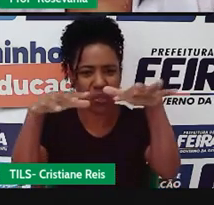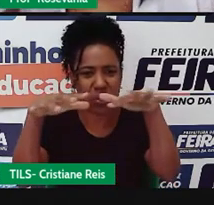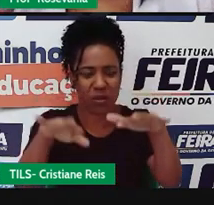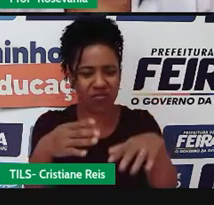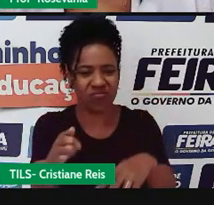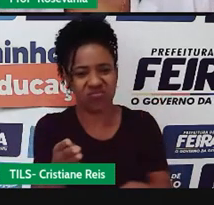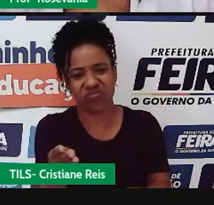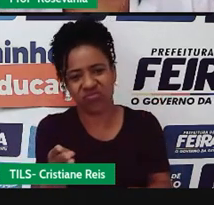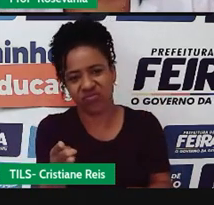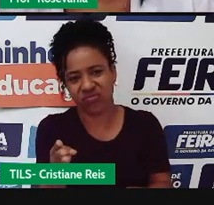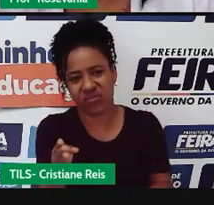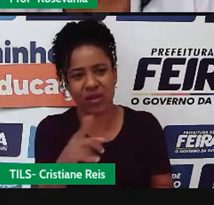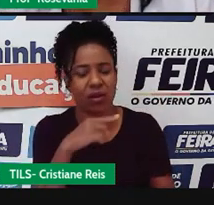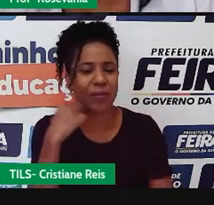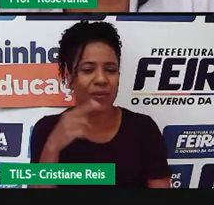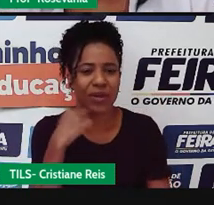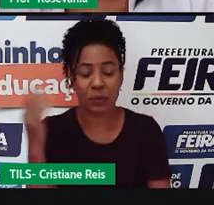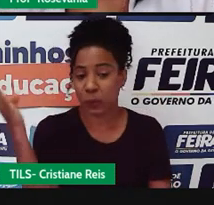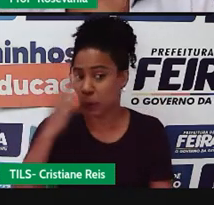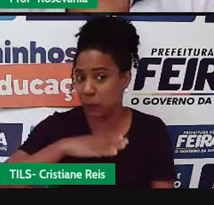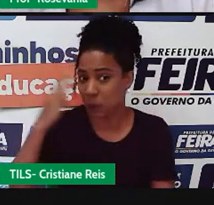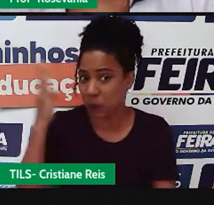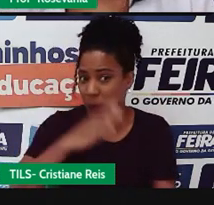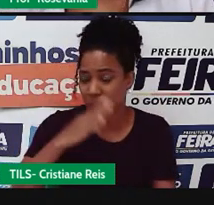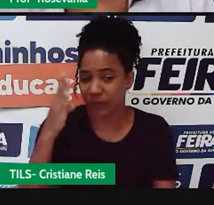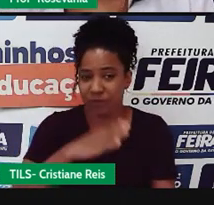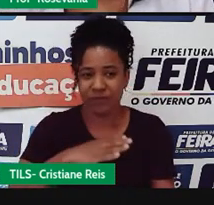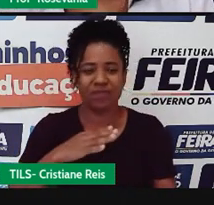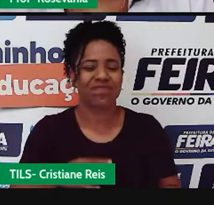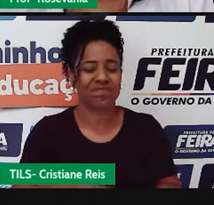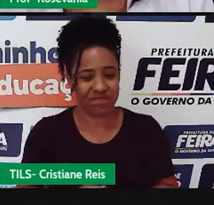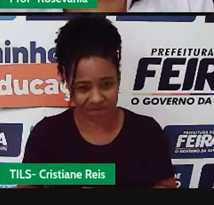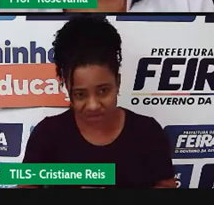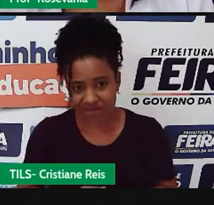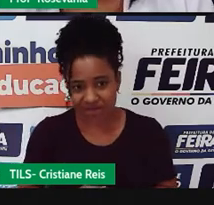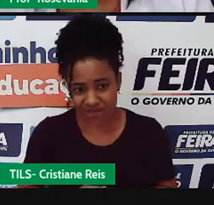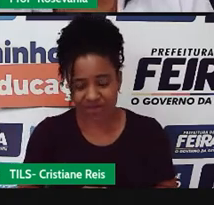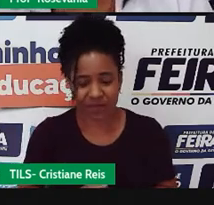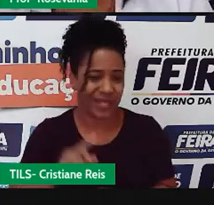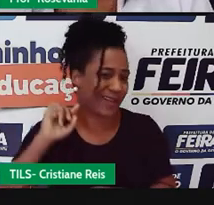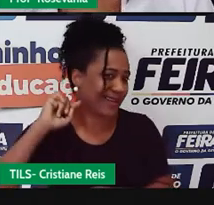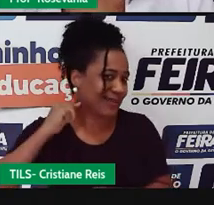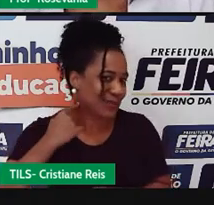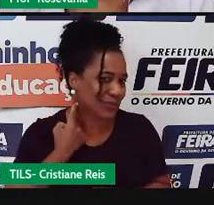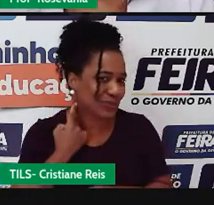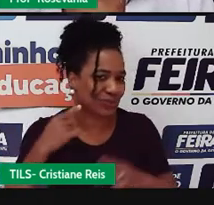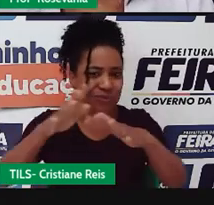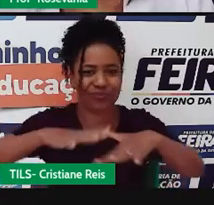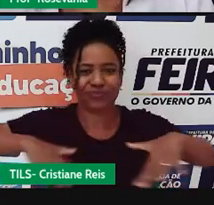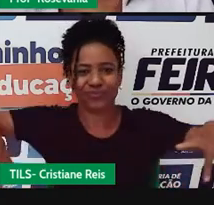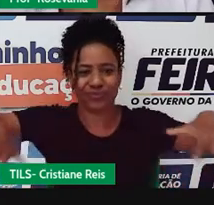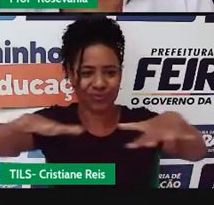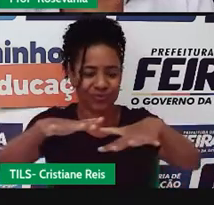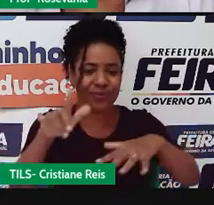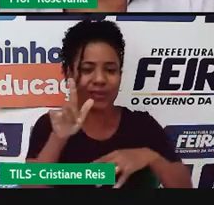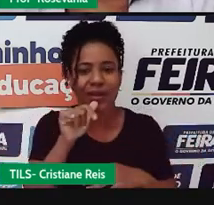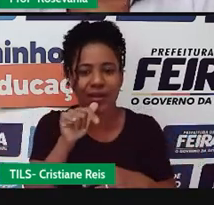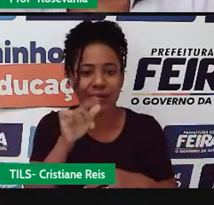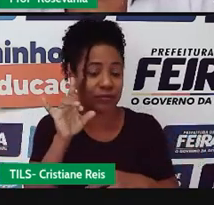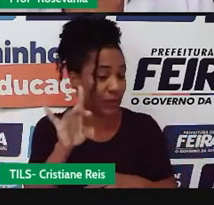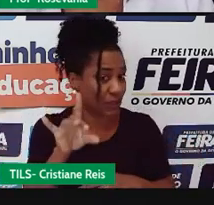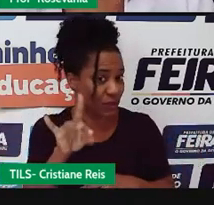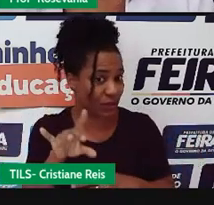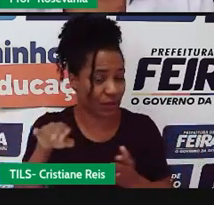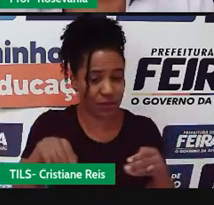e ainda teve essa contaminação da água. Então, não são só os esgotos residenciais que estão indo parar na maioria dos